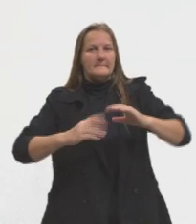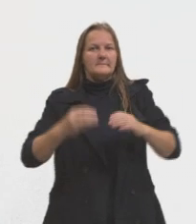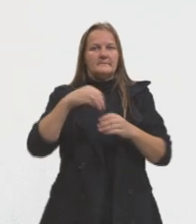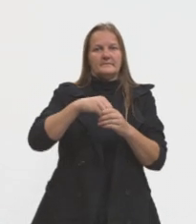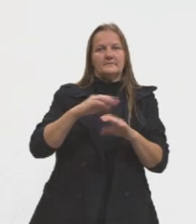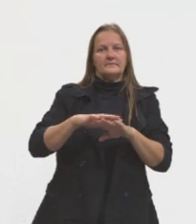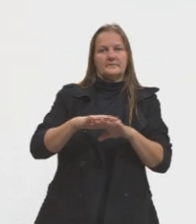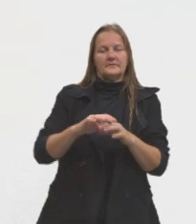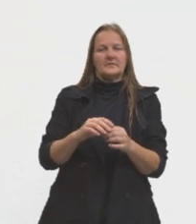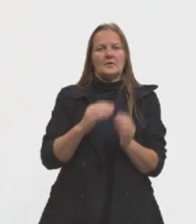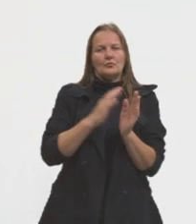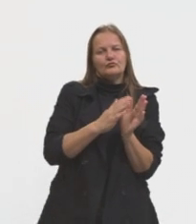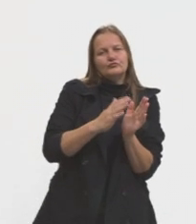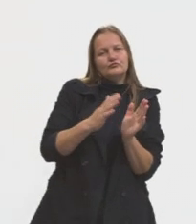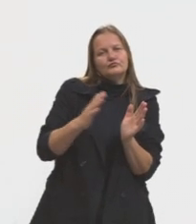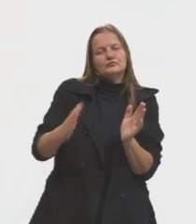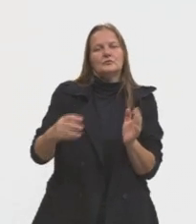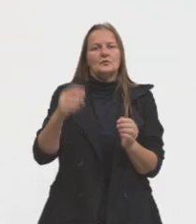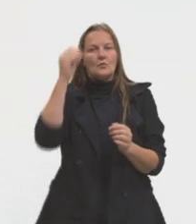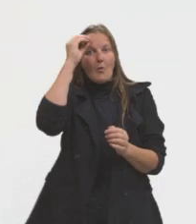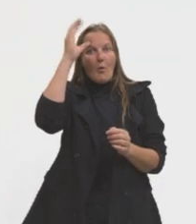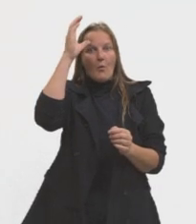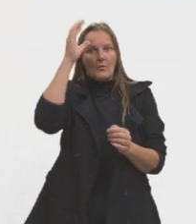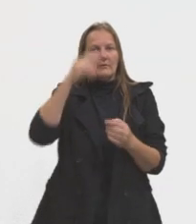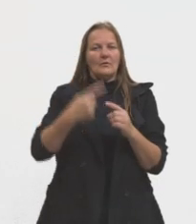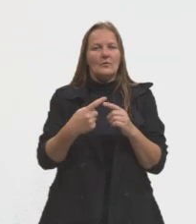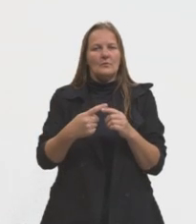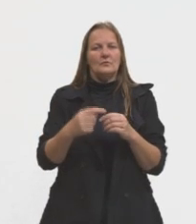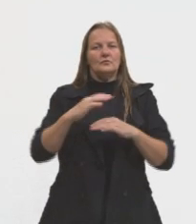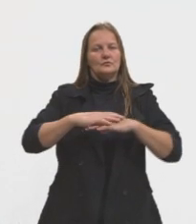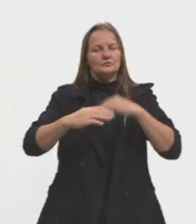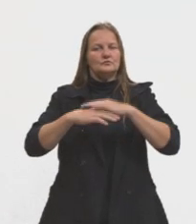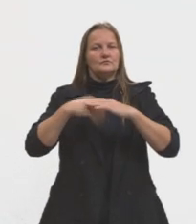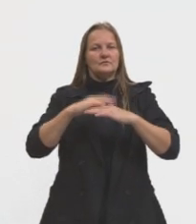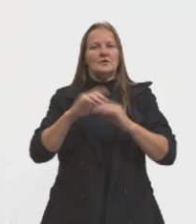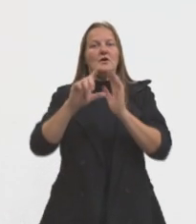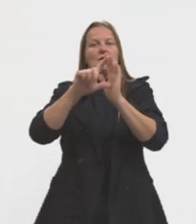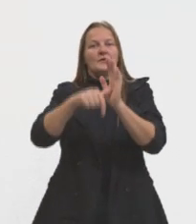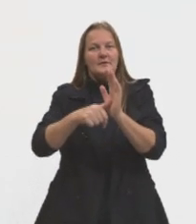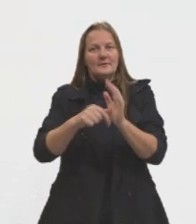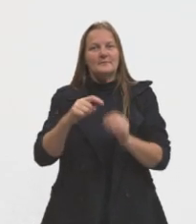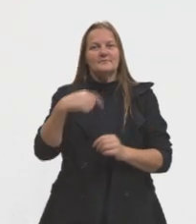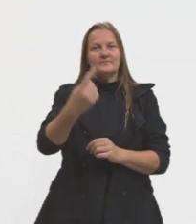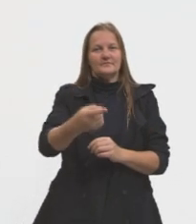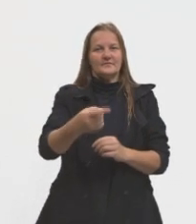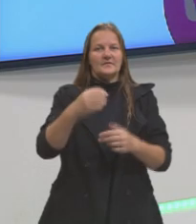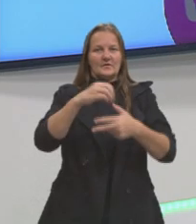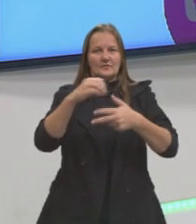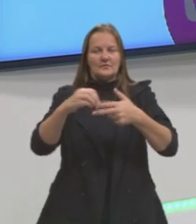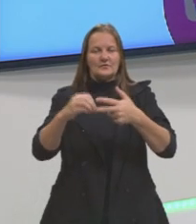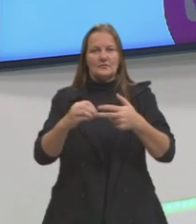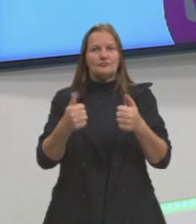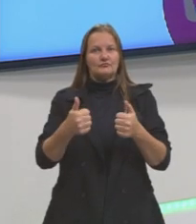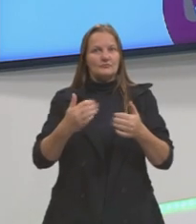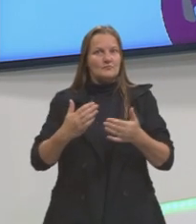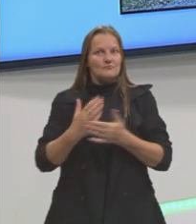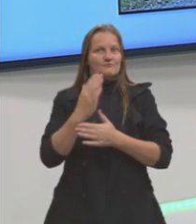siga os passo a passo desse conhecimento e construa para que vocês, então, tenham depois, lá na prova do Enem, um bom rendimento.